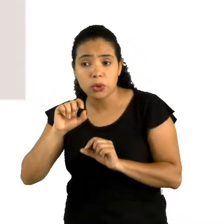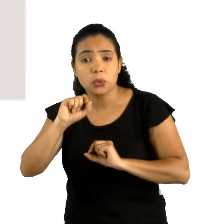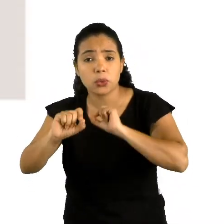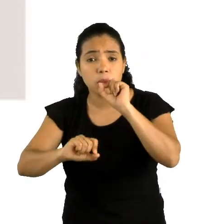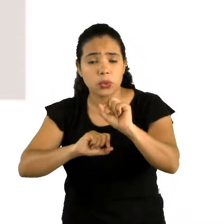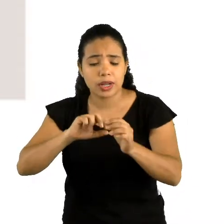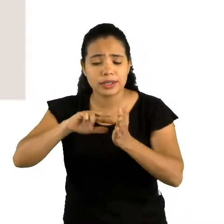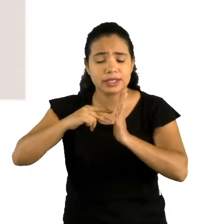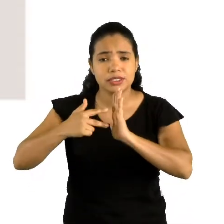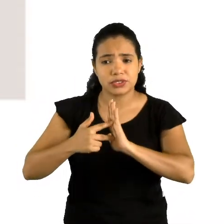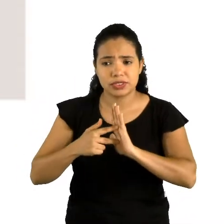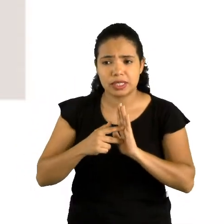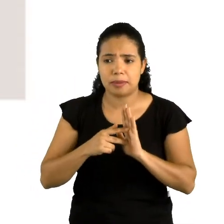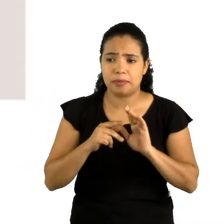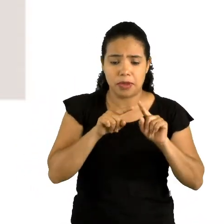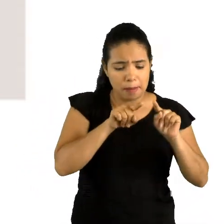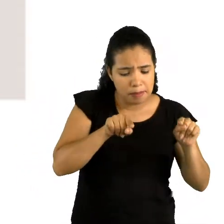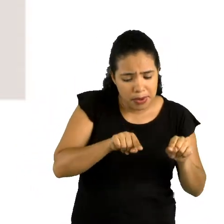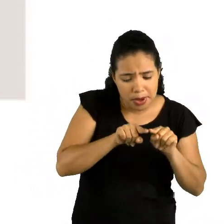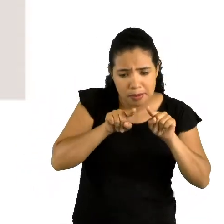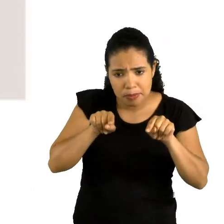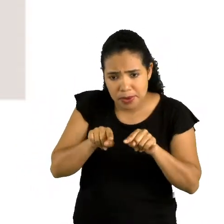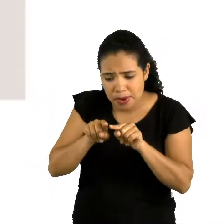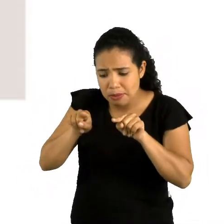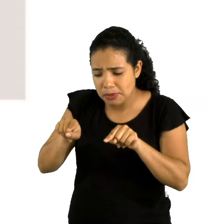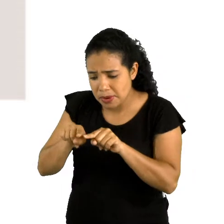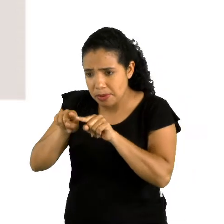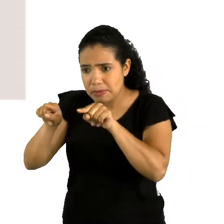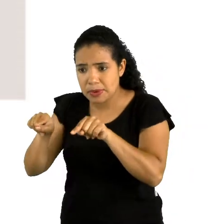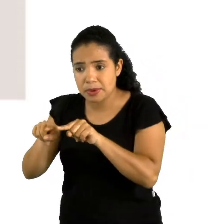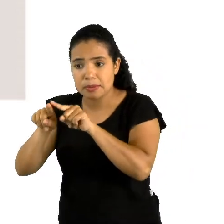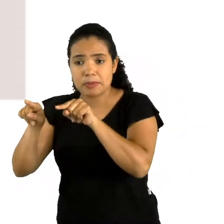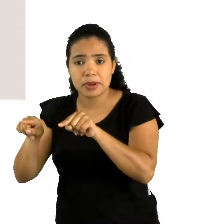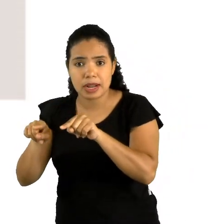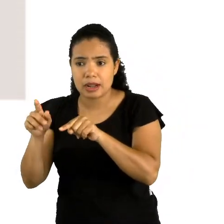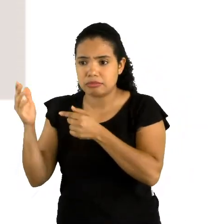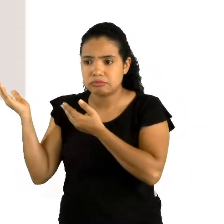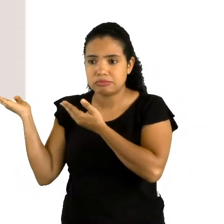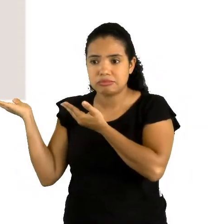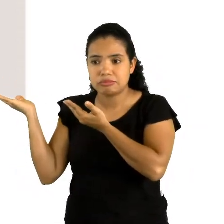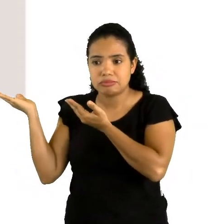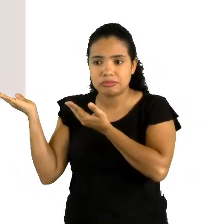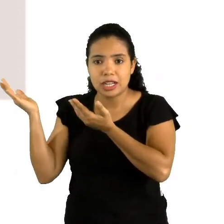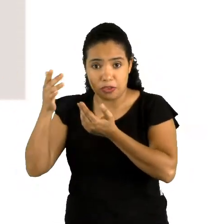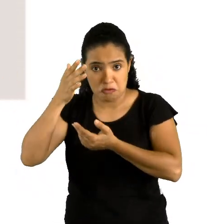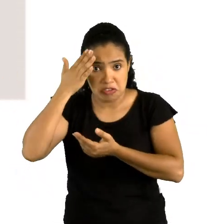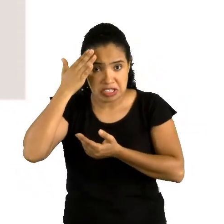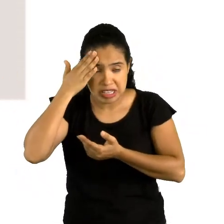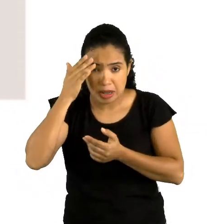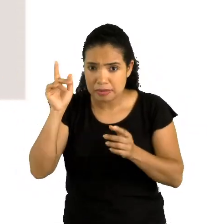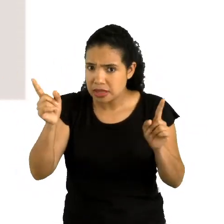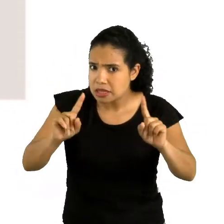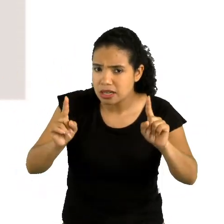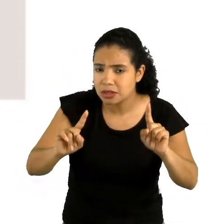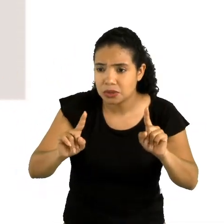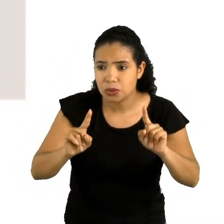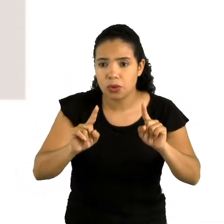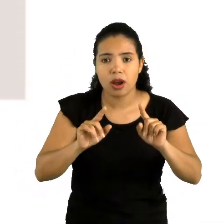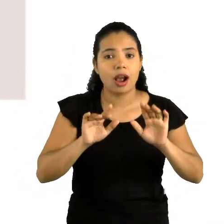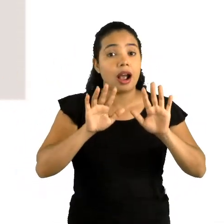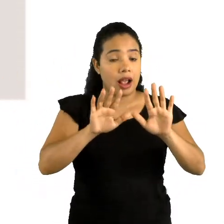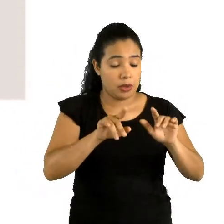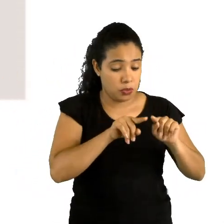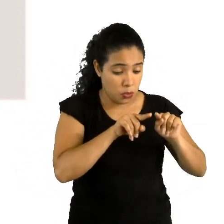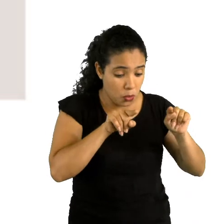quadradinhos? Você sabe? Não? Esses quadradinhos é onde a gente